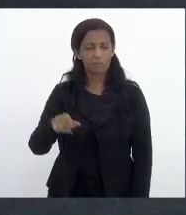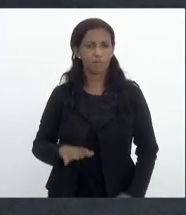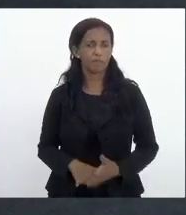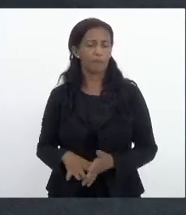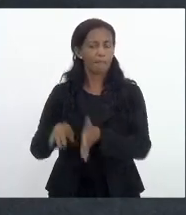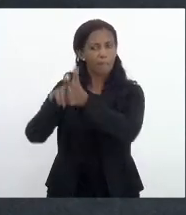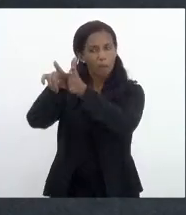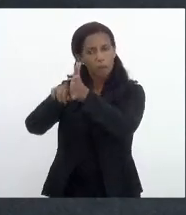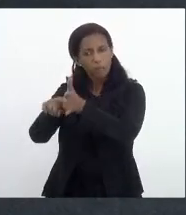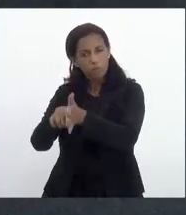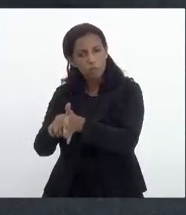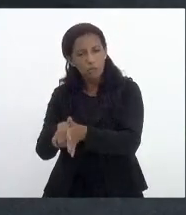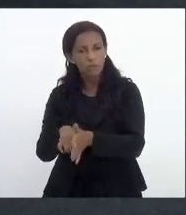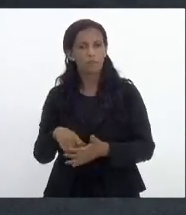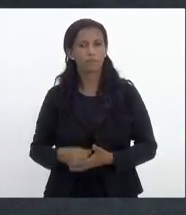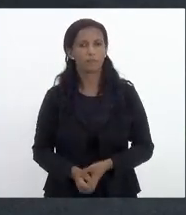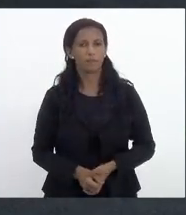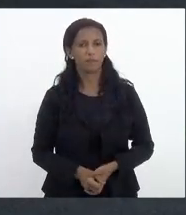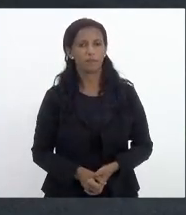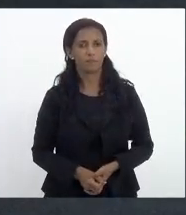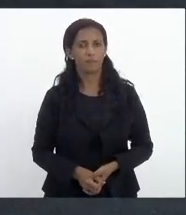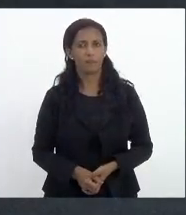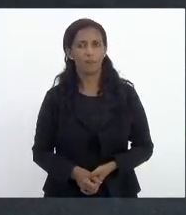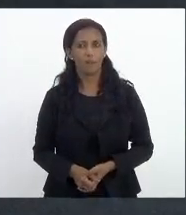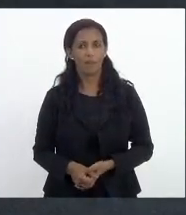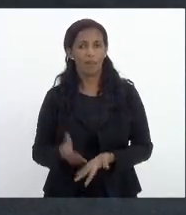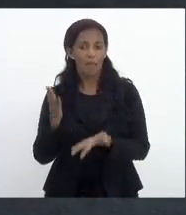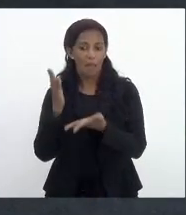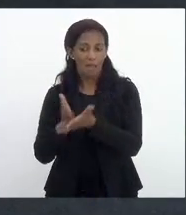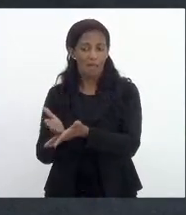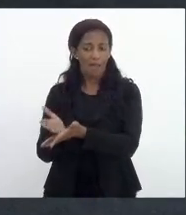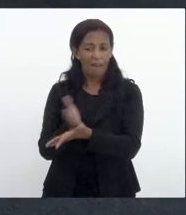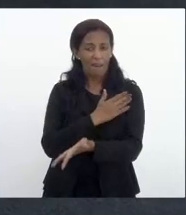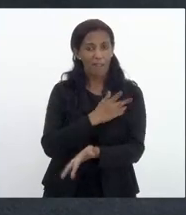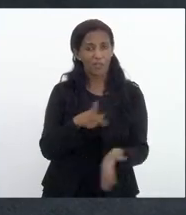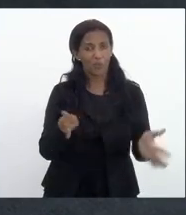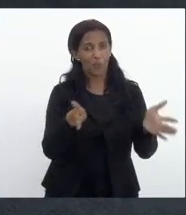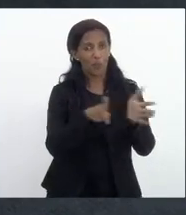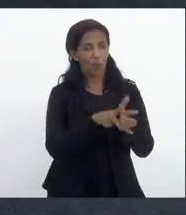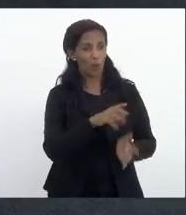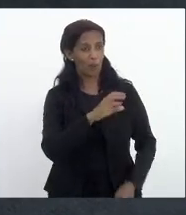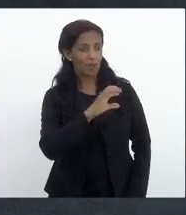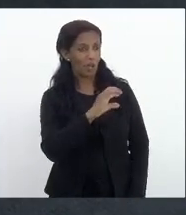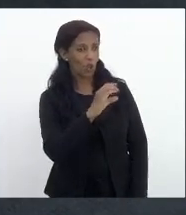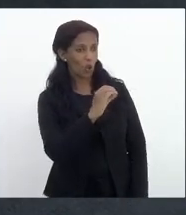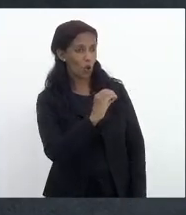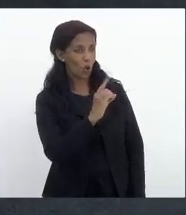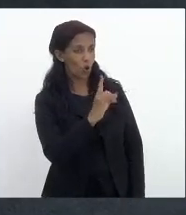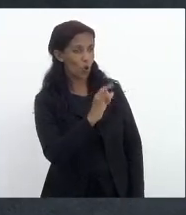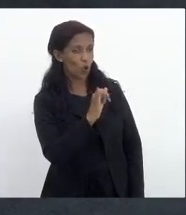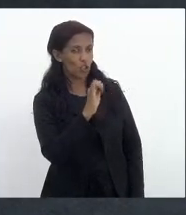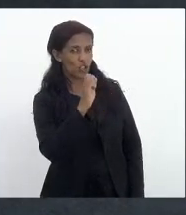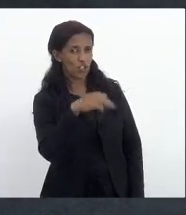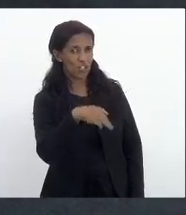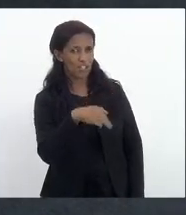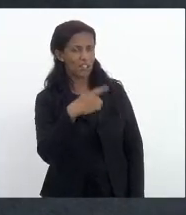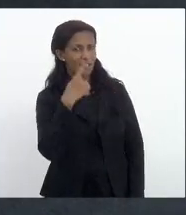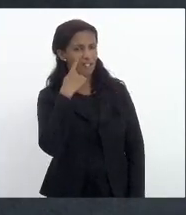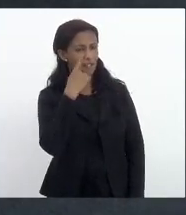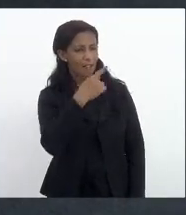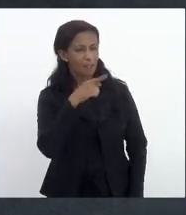verificar a parte dela porque a Codim só checa as contrapartidas